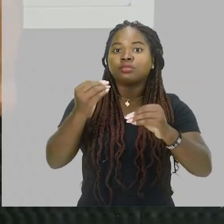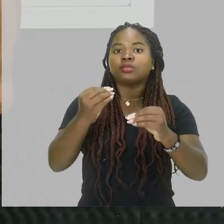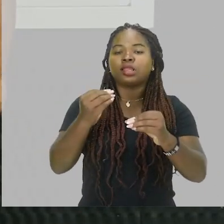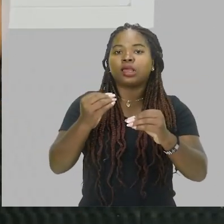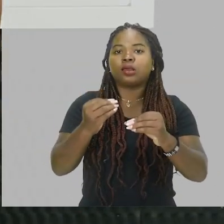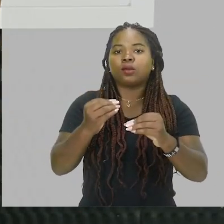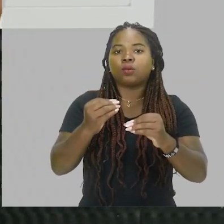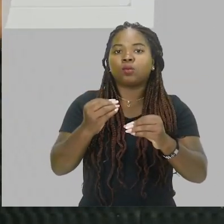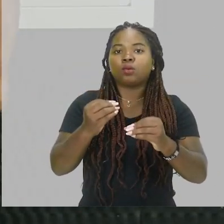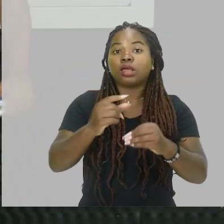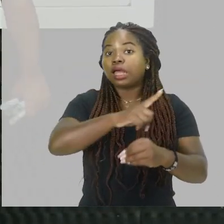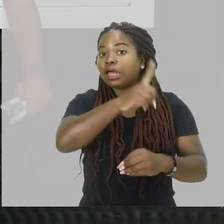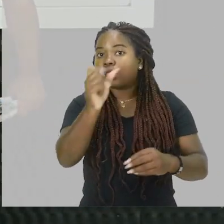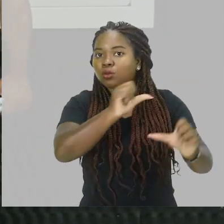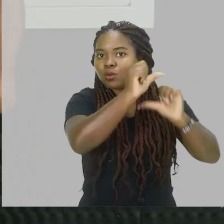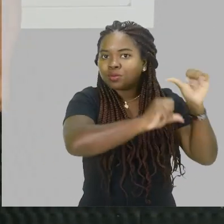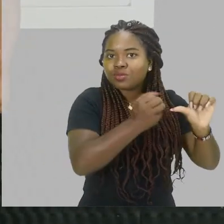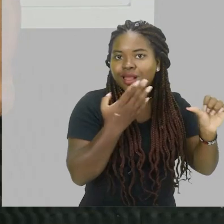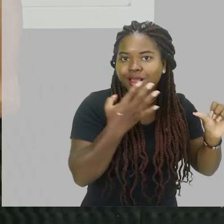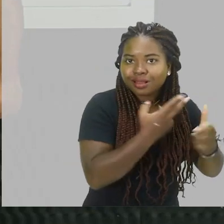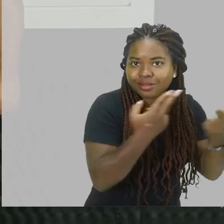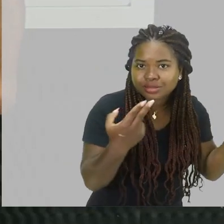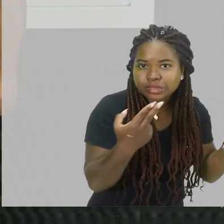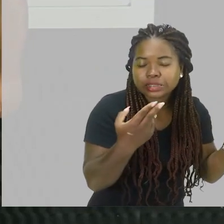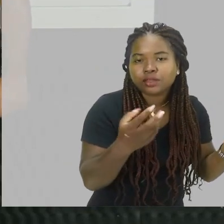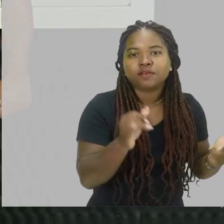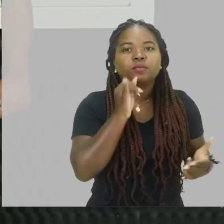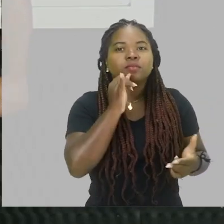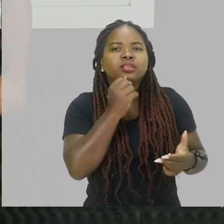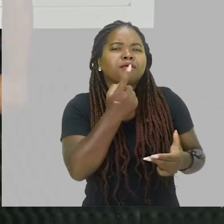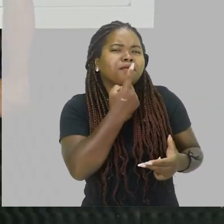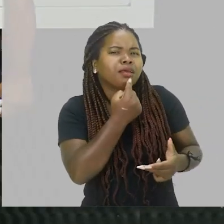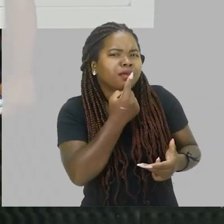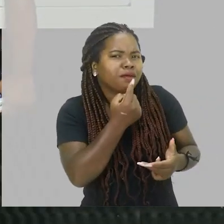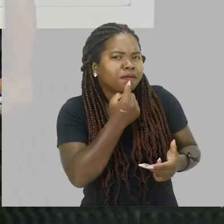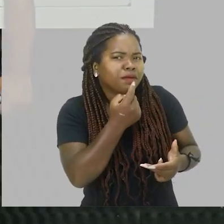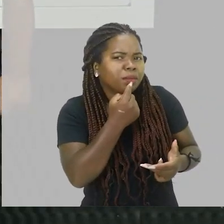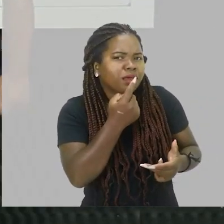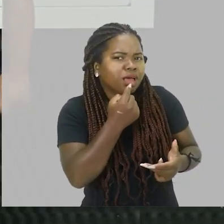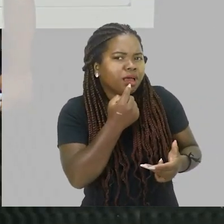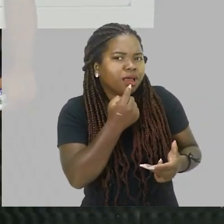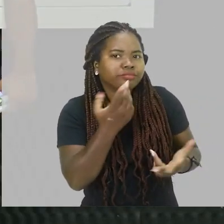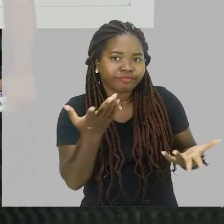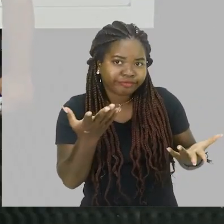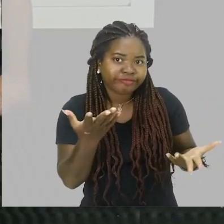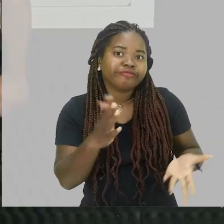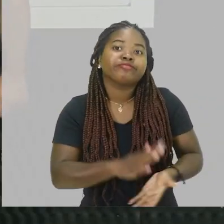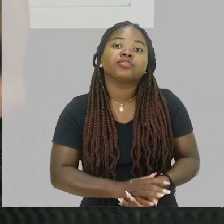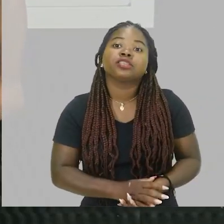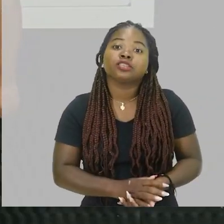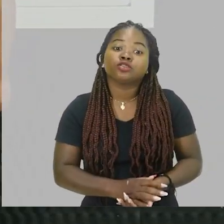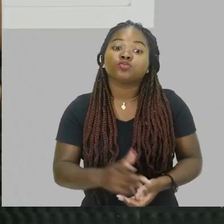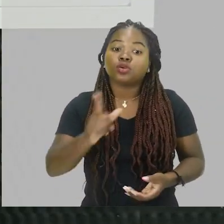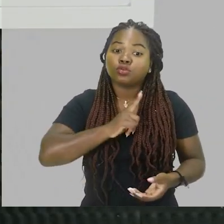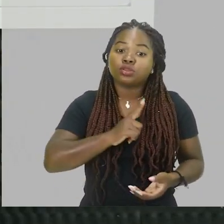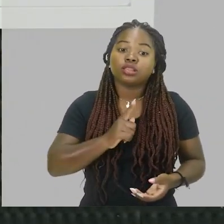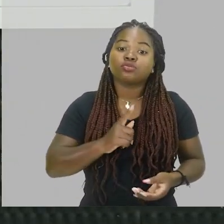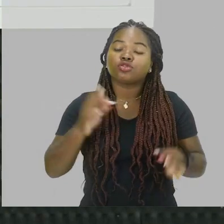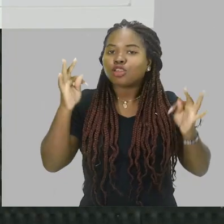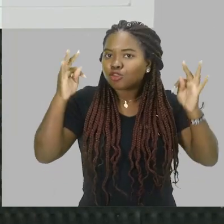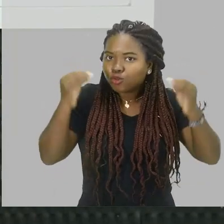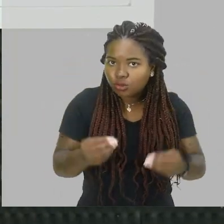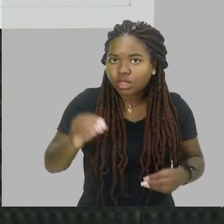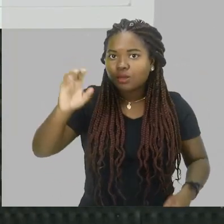instantes. E a Lua não, a Lua ela muda de cor, ela fica mais avermelhada, certo? Ok? Então ali é quando nós temos o eclipse total,